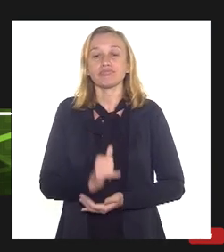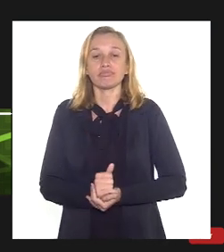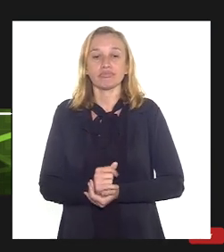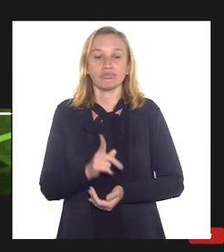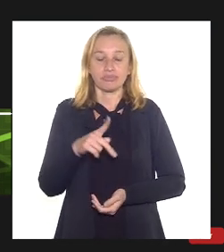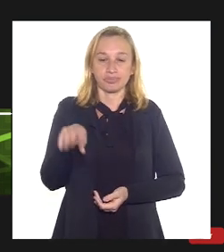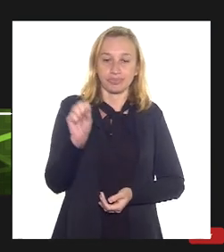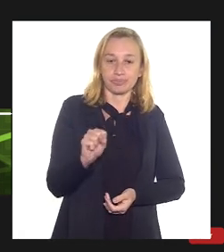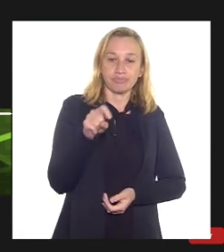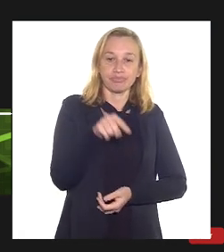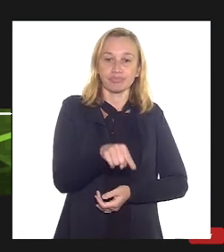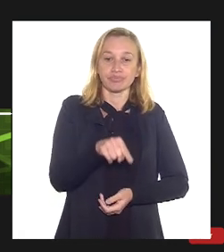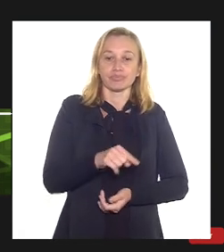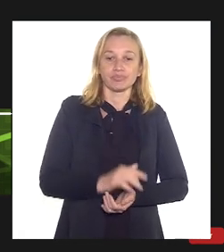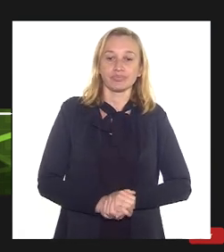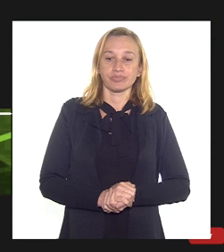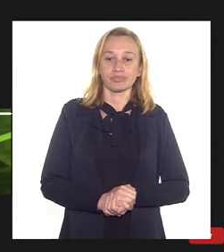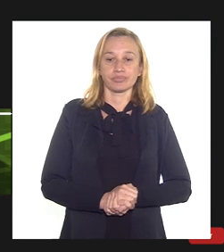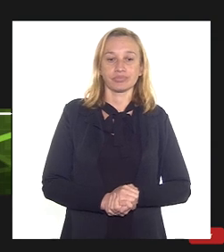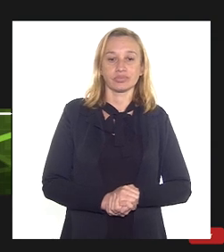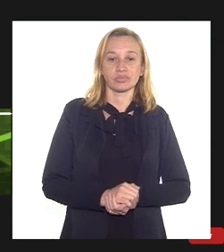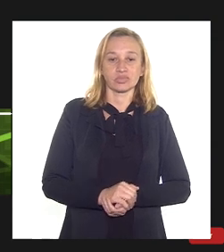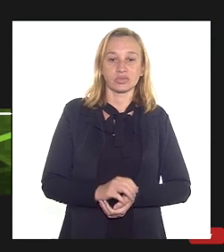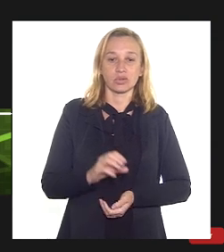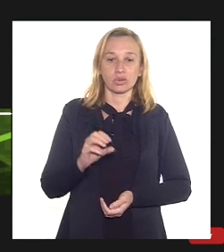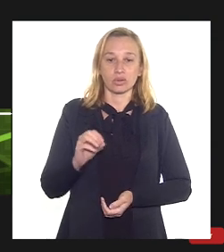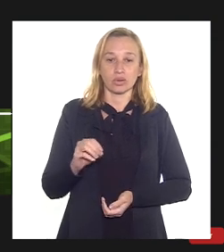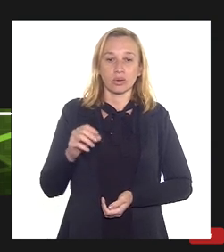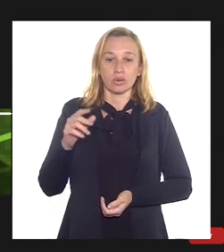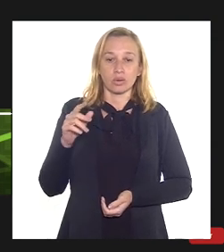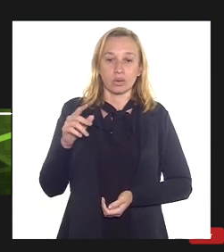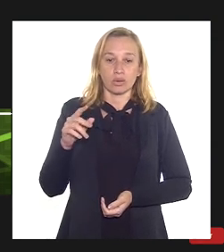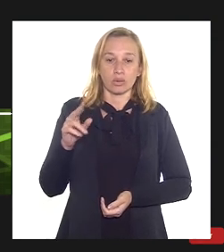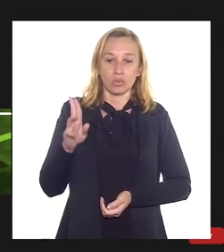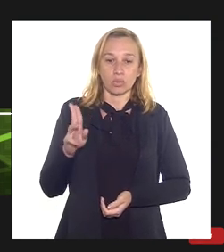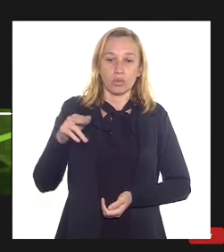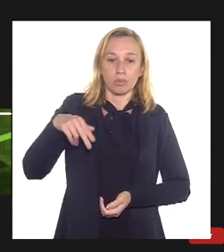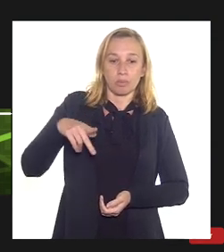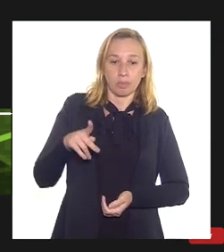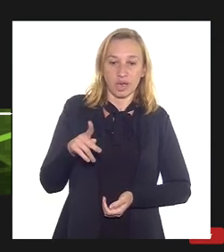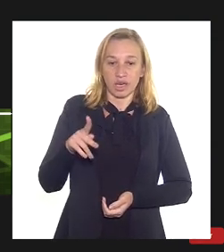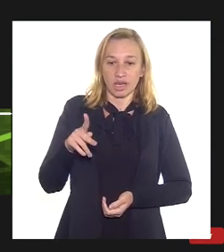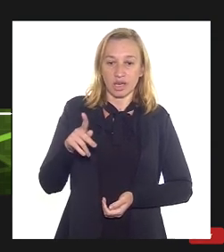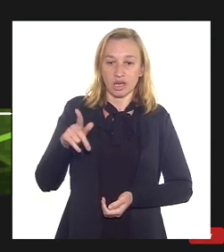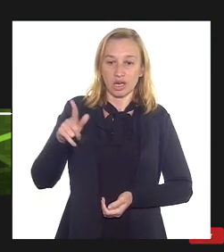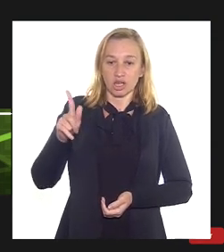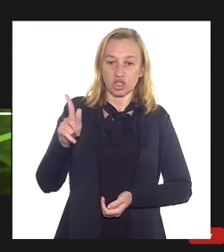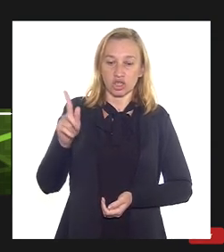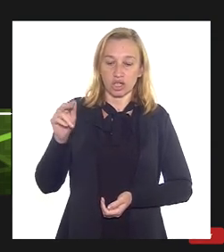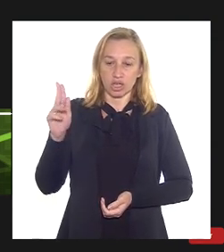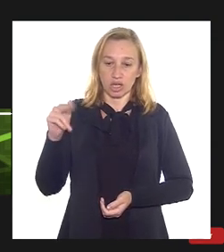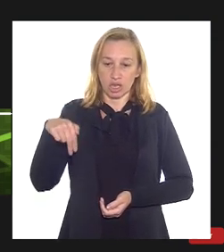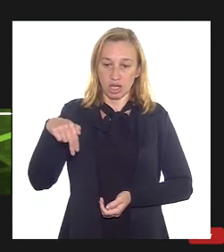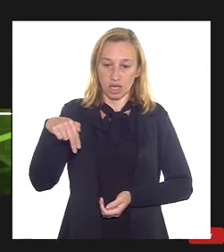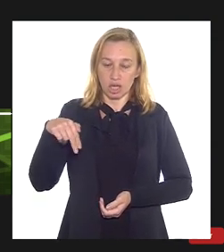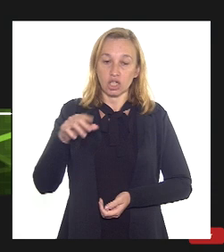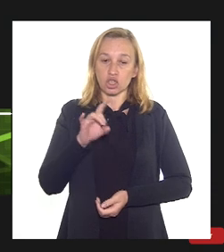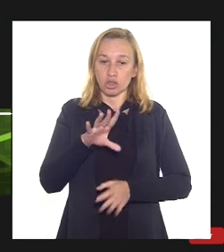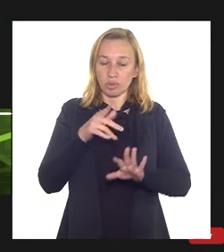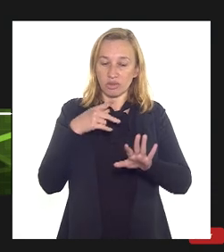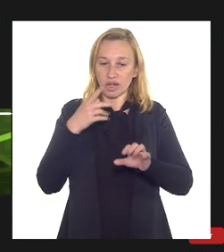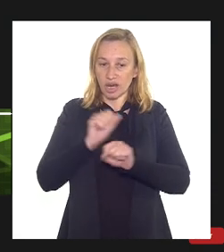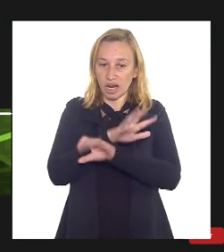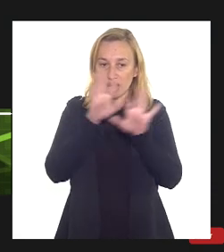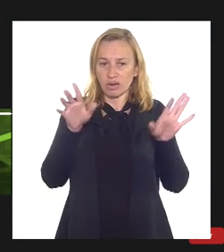aqui da UPGN. Só para ficar claro, doutor Álvaro, em amarelo,